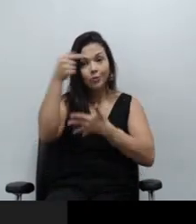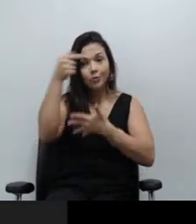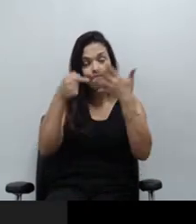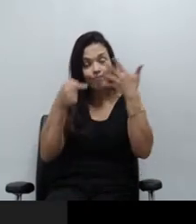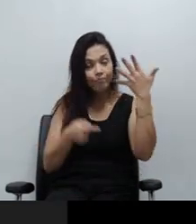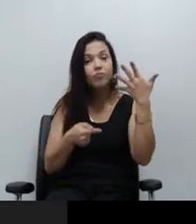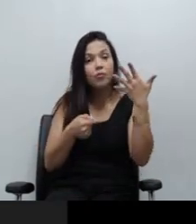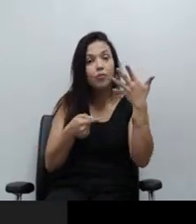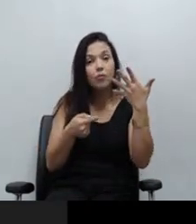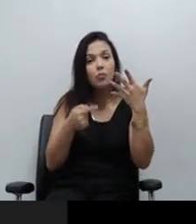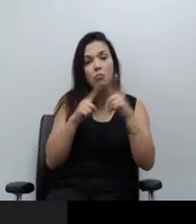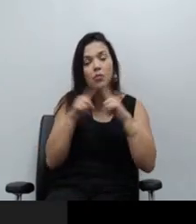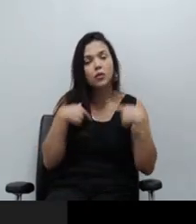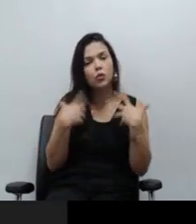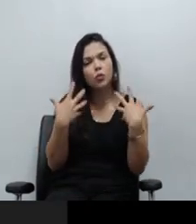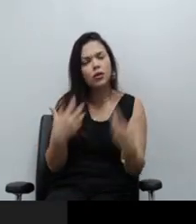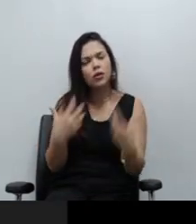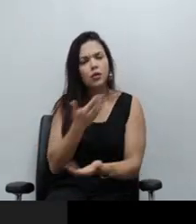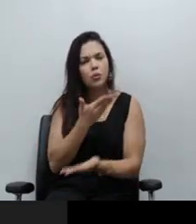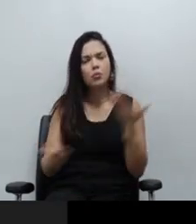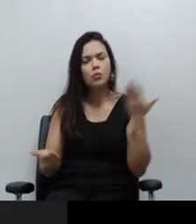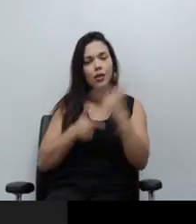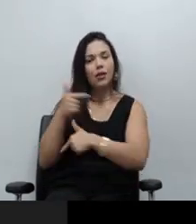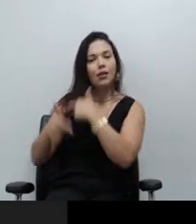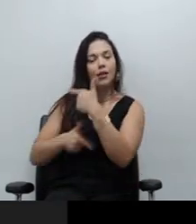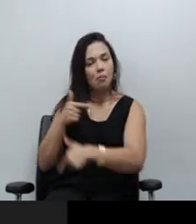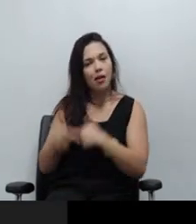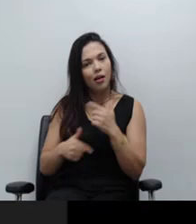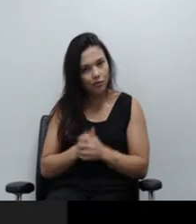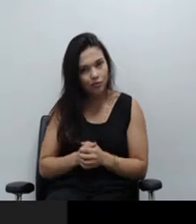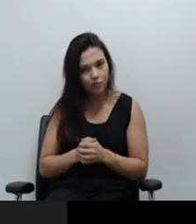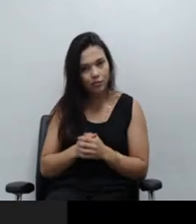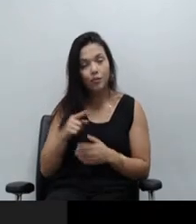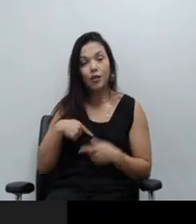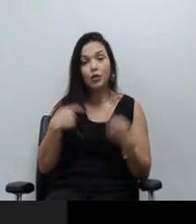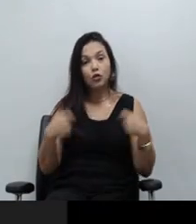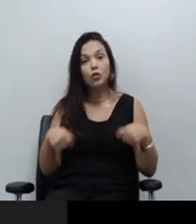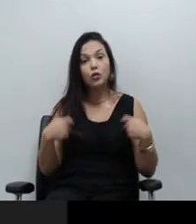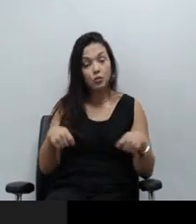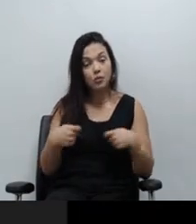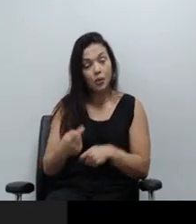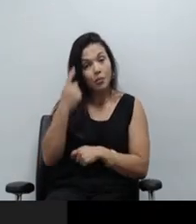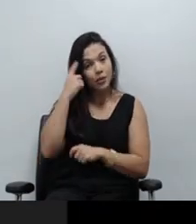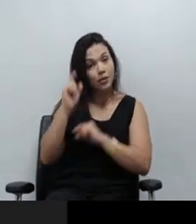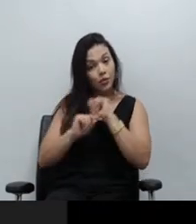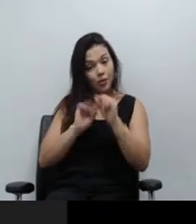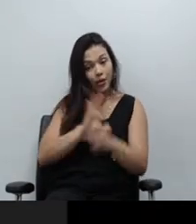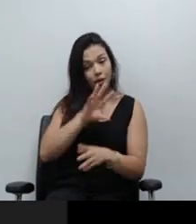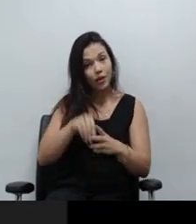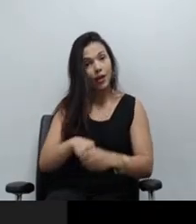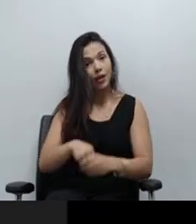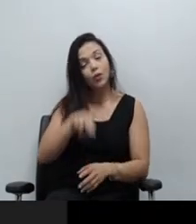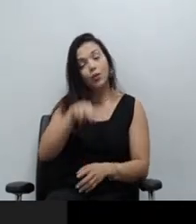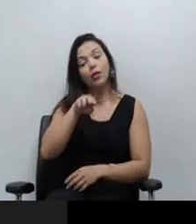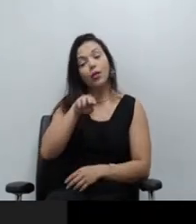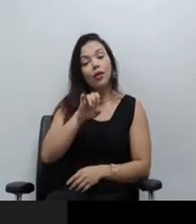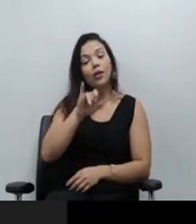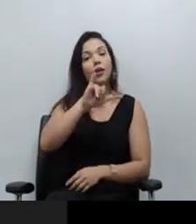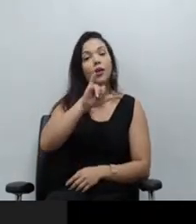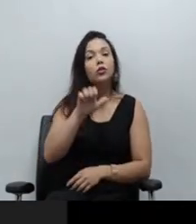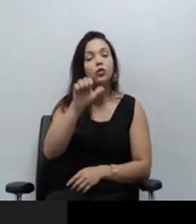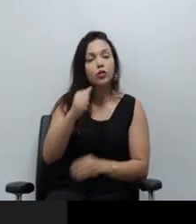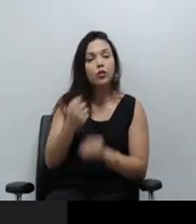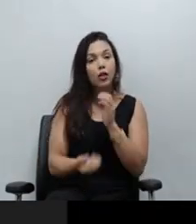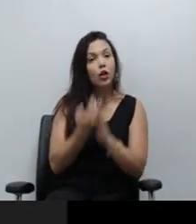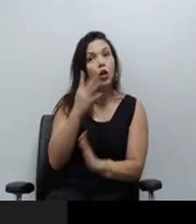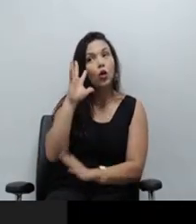que a defensoria precisava avançar para especializar os cargos da infância e criamos, através do NEJ, inclusive uma solução para as